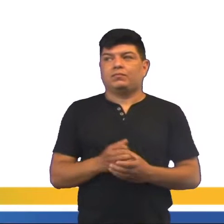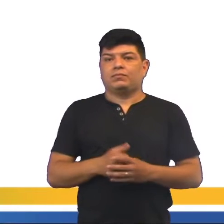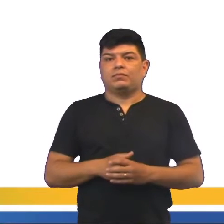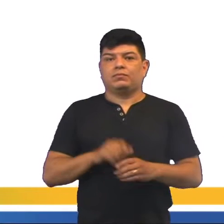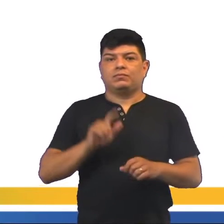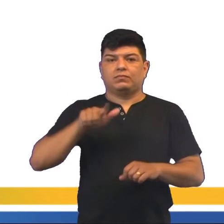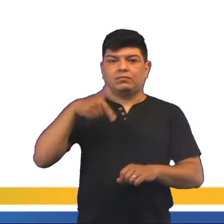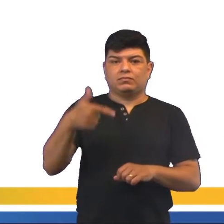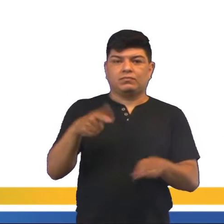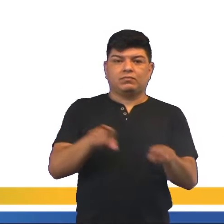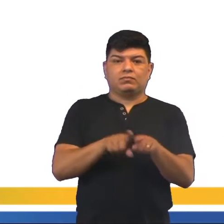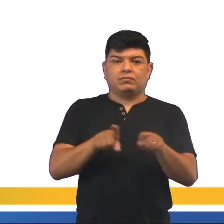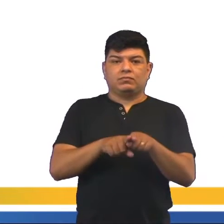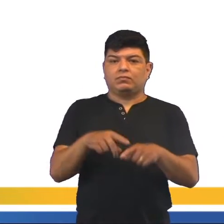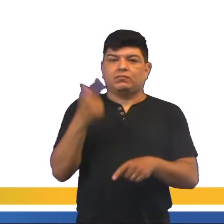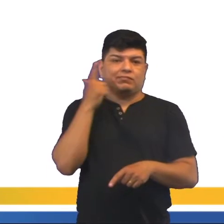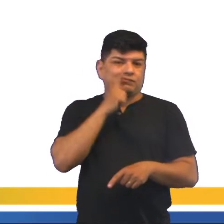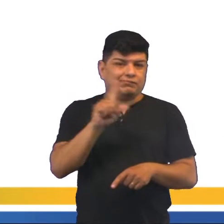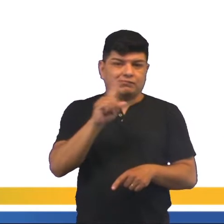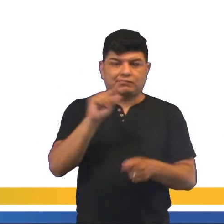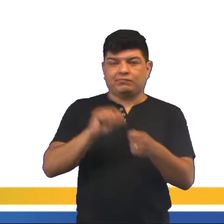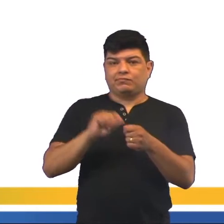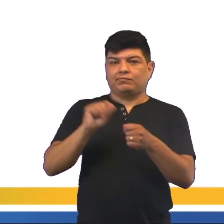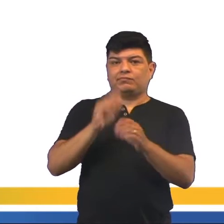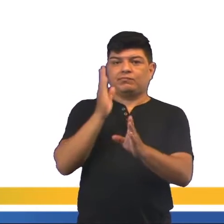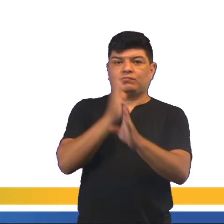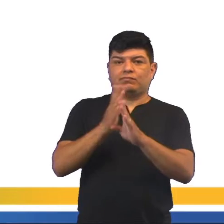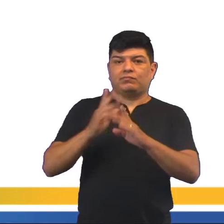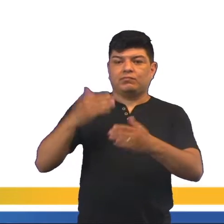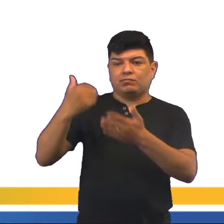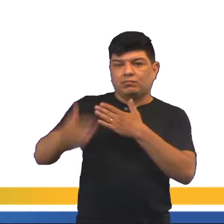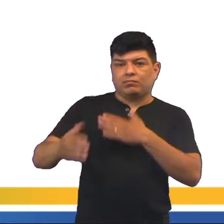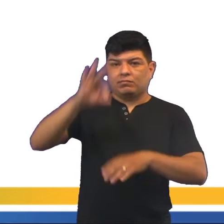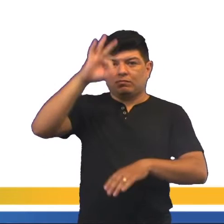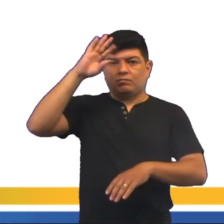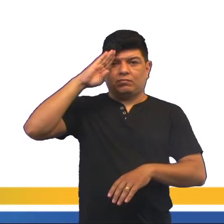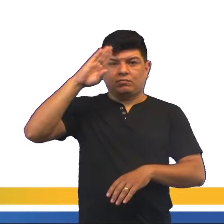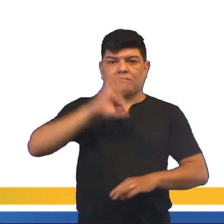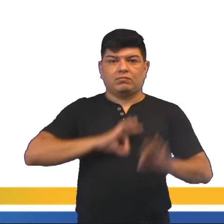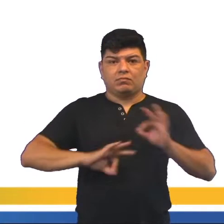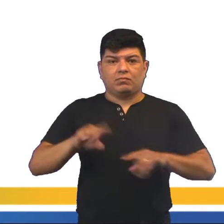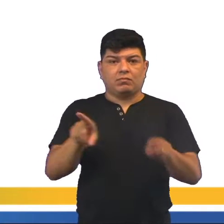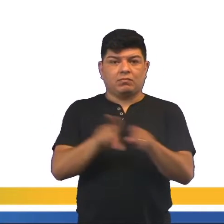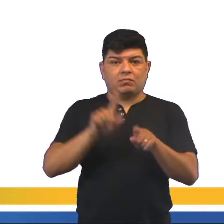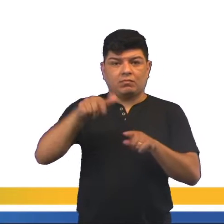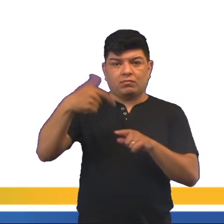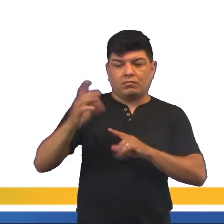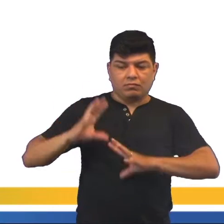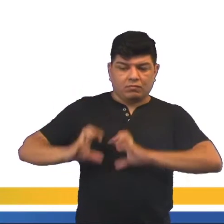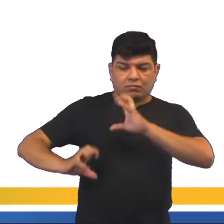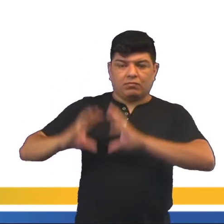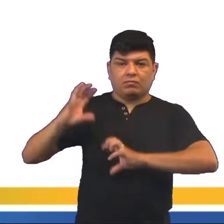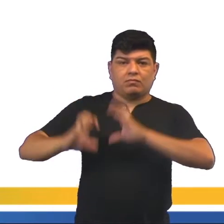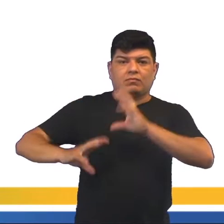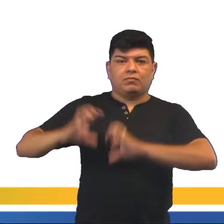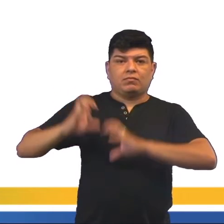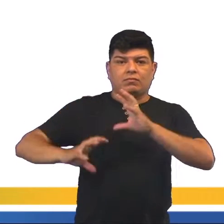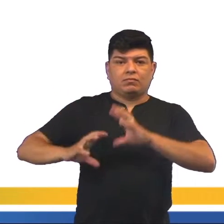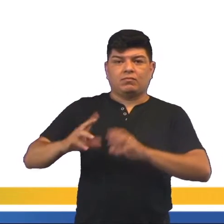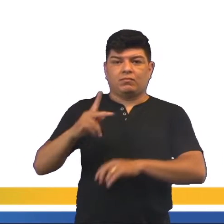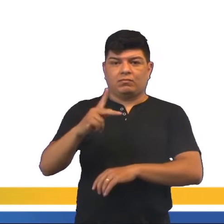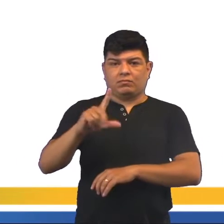né? Mas as demais províncias, elas não conseguem fazê-lo, né? Devido à derrota militar. A gente tem aí um outro conflito, que é a Guerra da